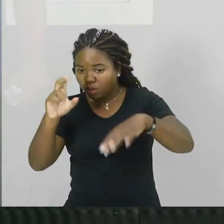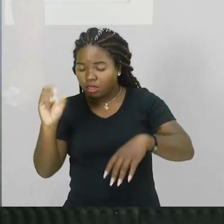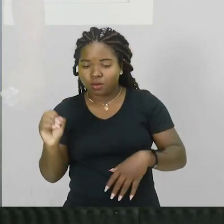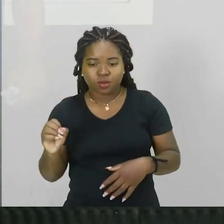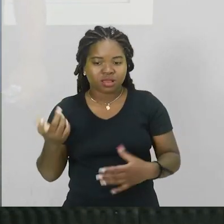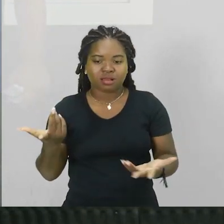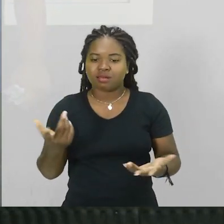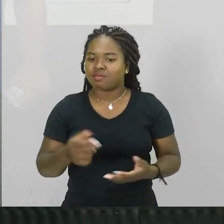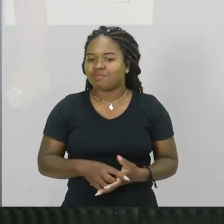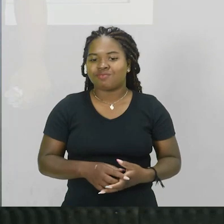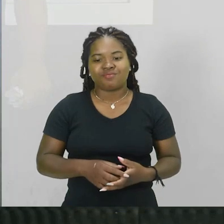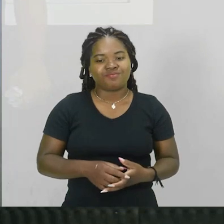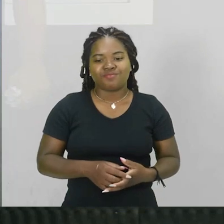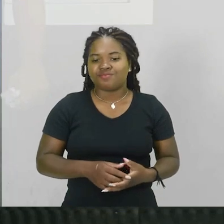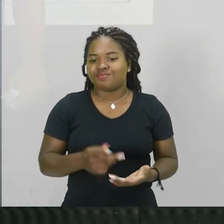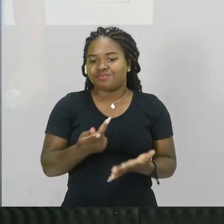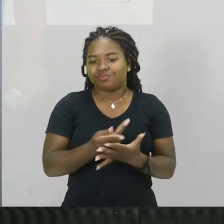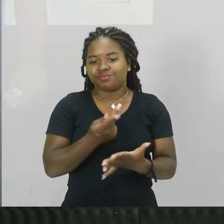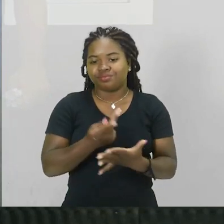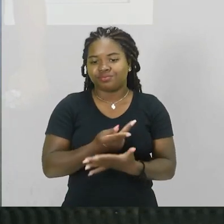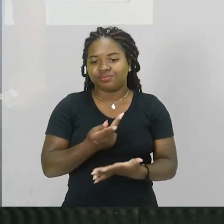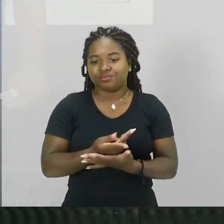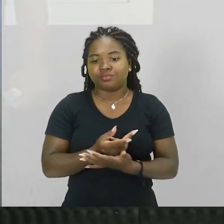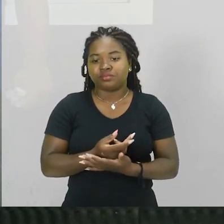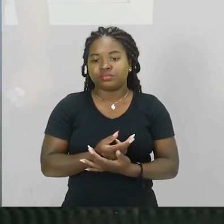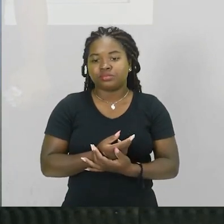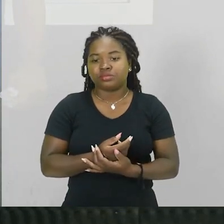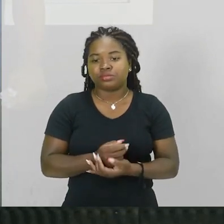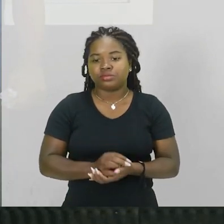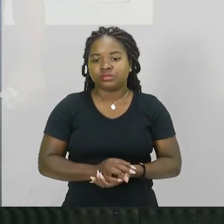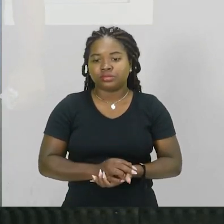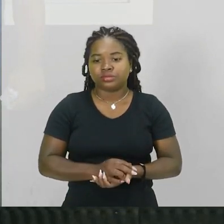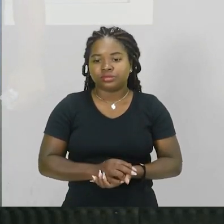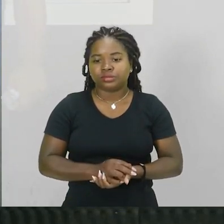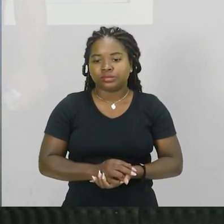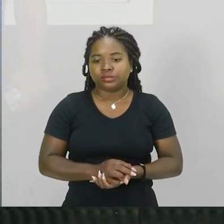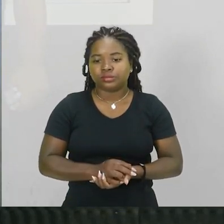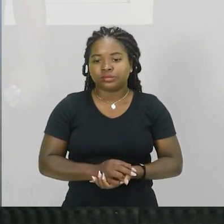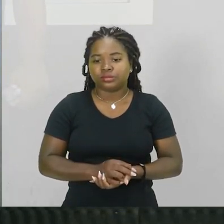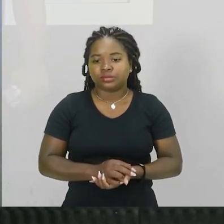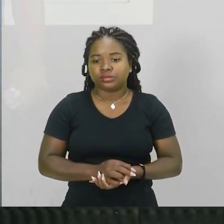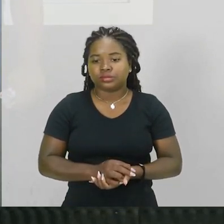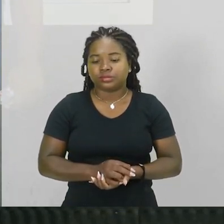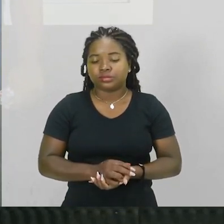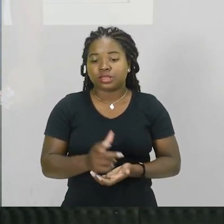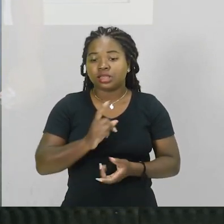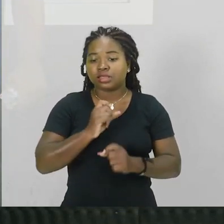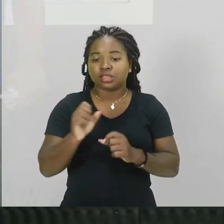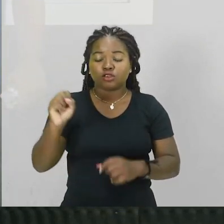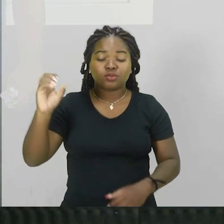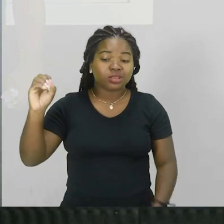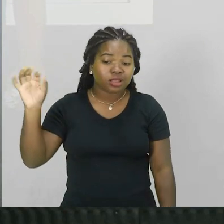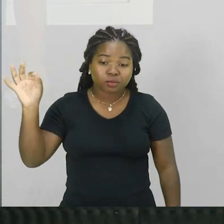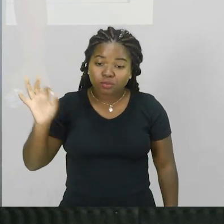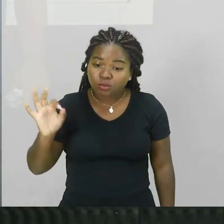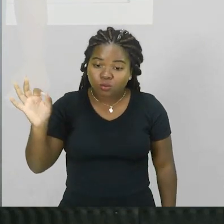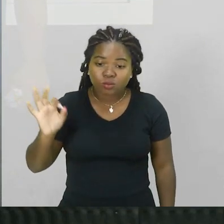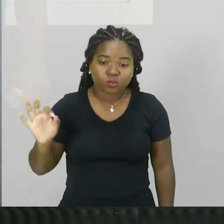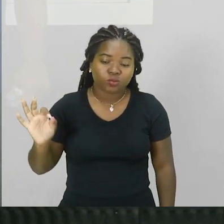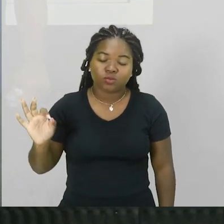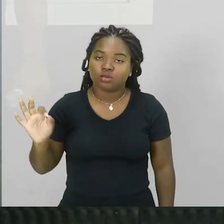não adequada né? e a transmitância média da lente quando exposta a luz solar é de 80%